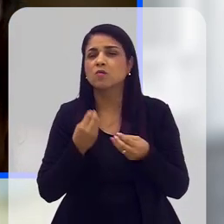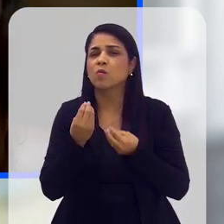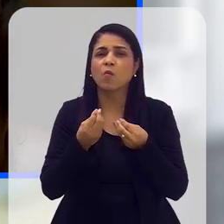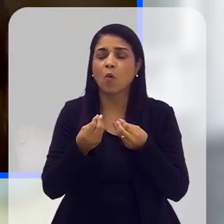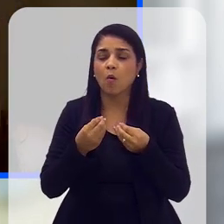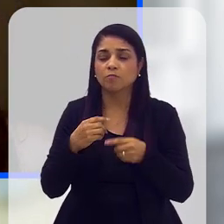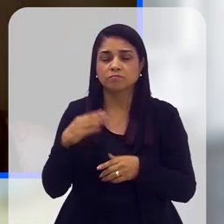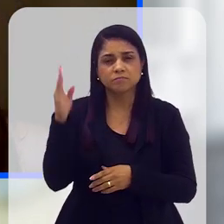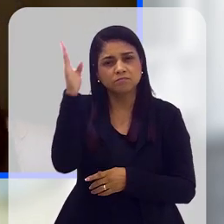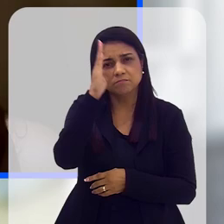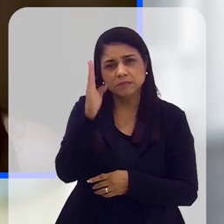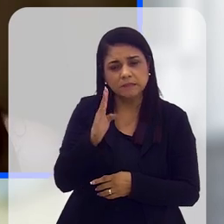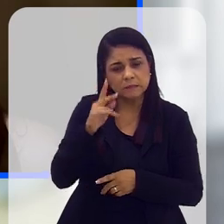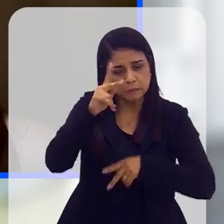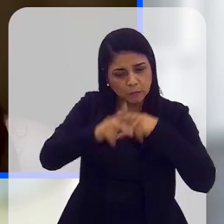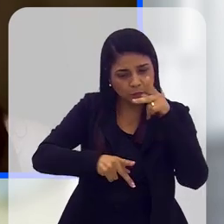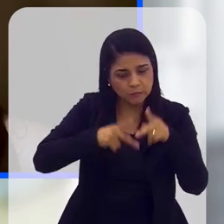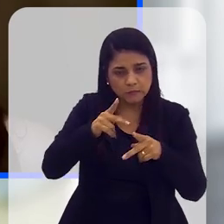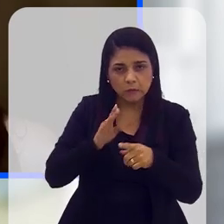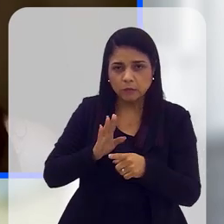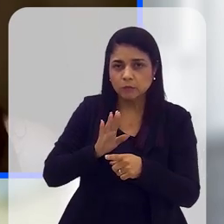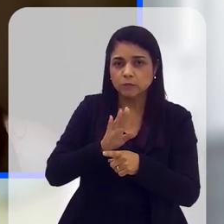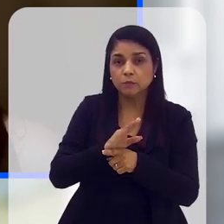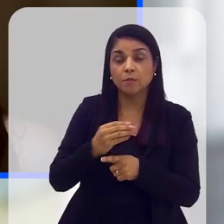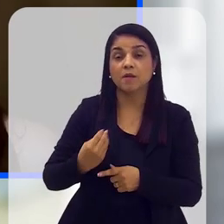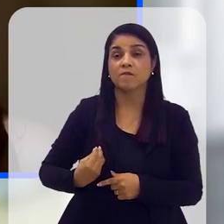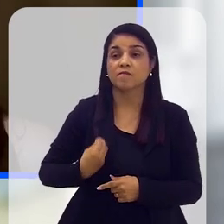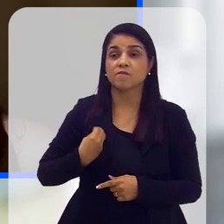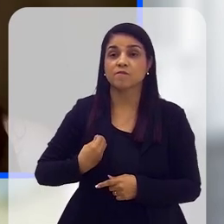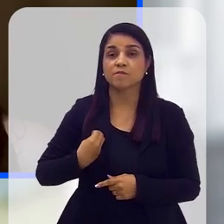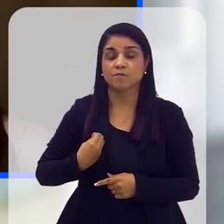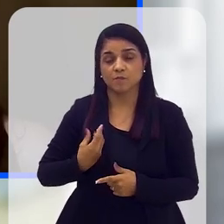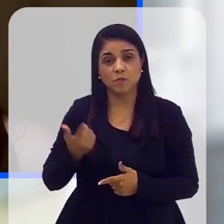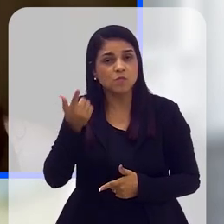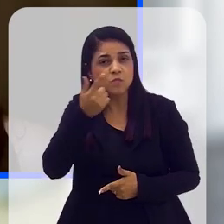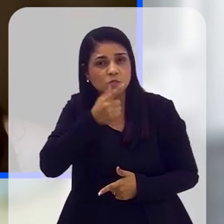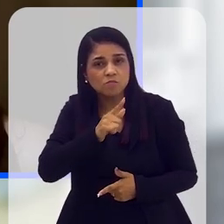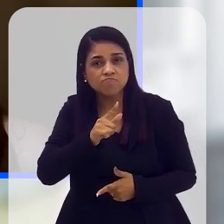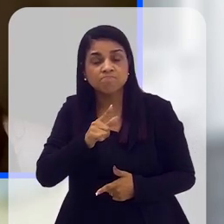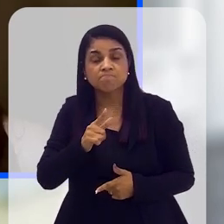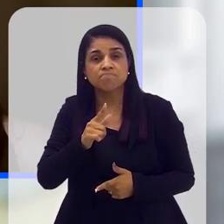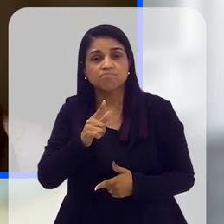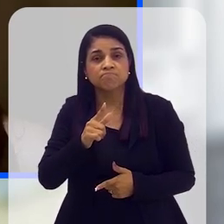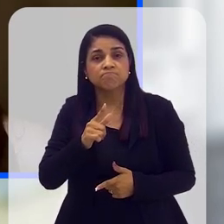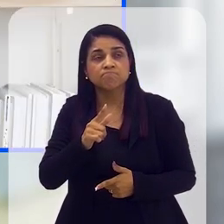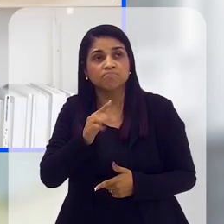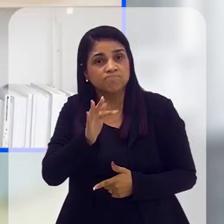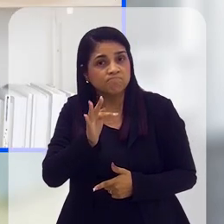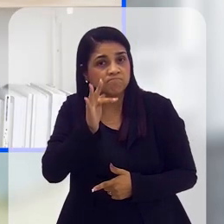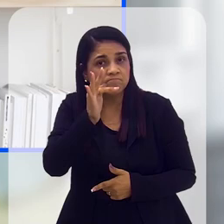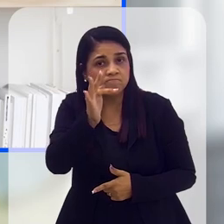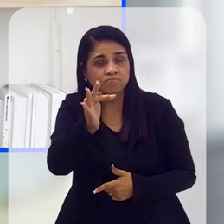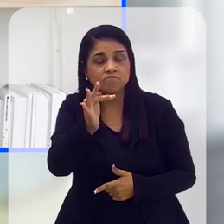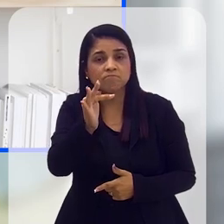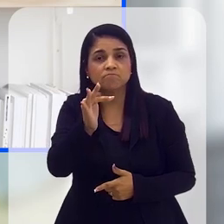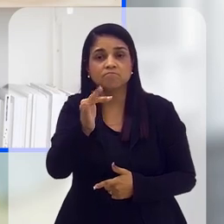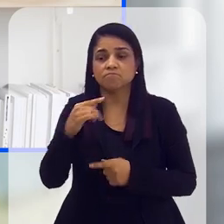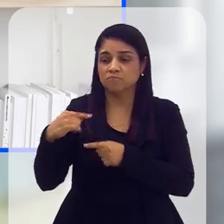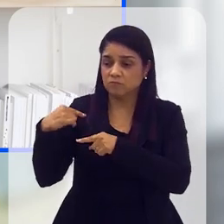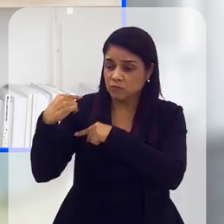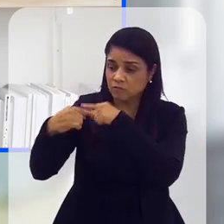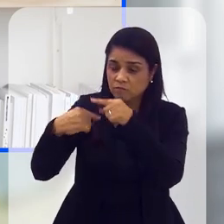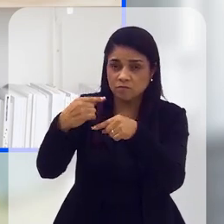contribuir, nós brasileiros podemos contribuir para a nossa sobrevivência, para a gente poder ter no